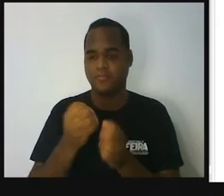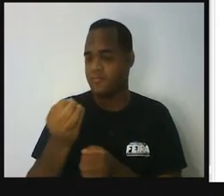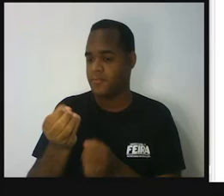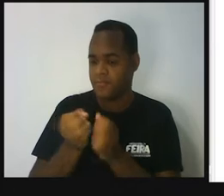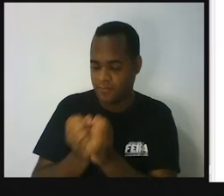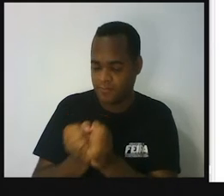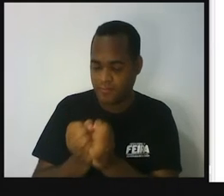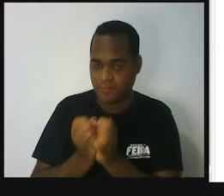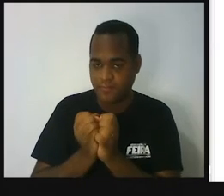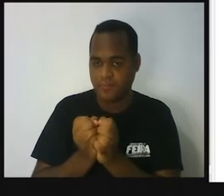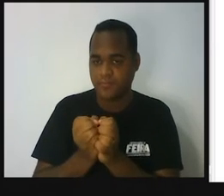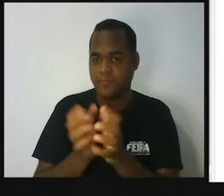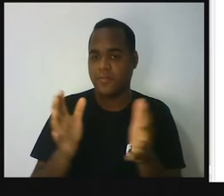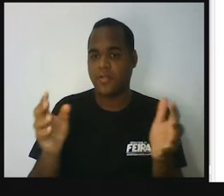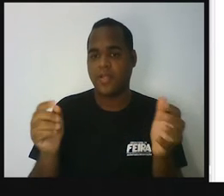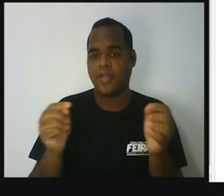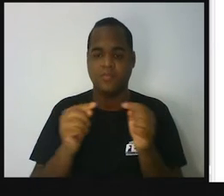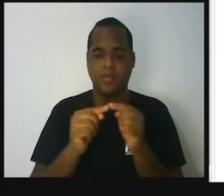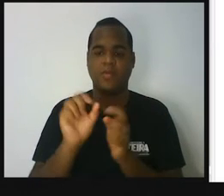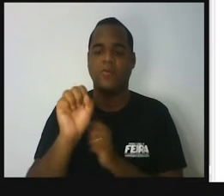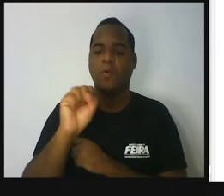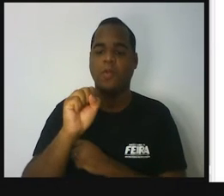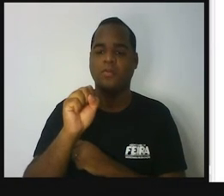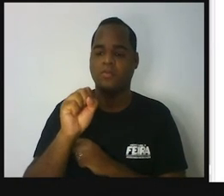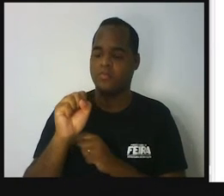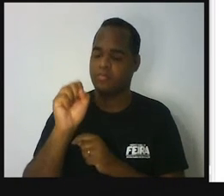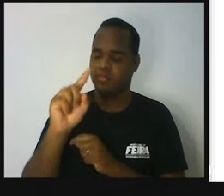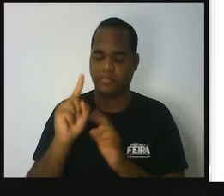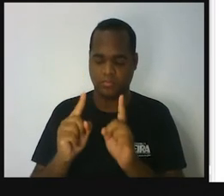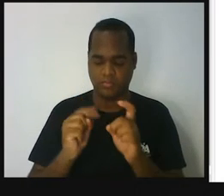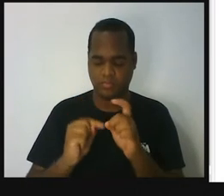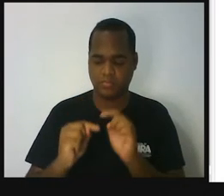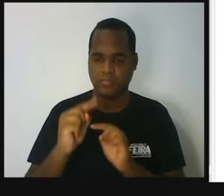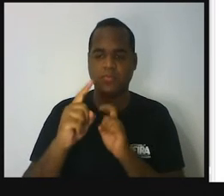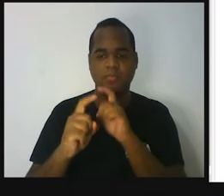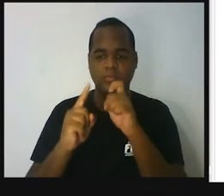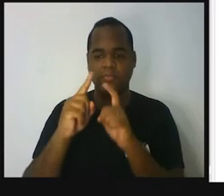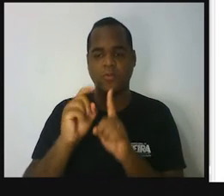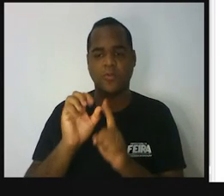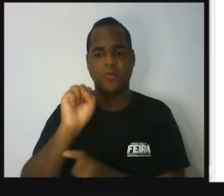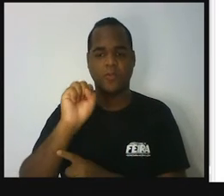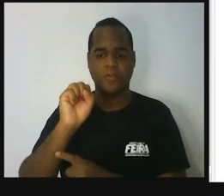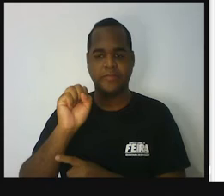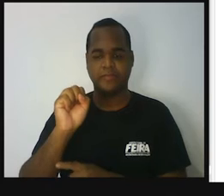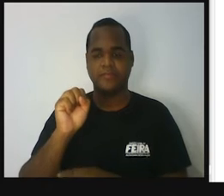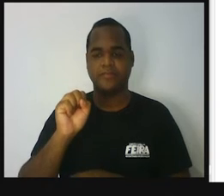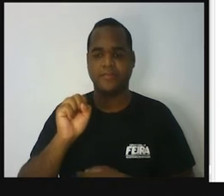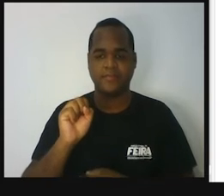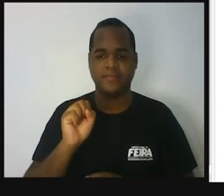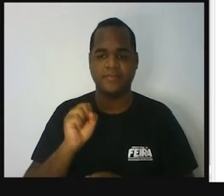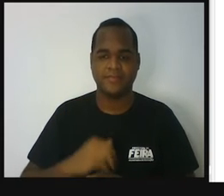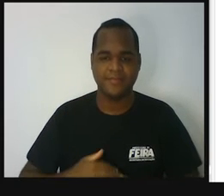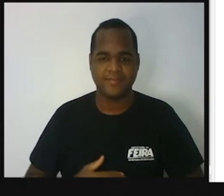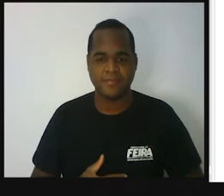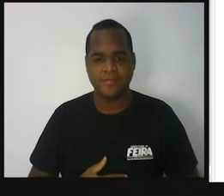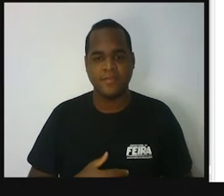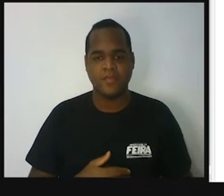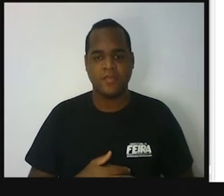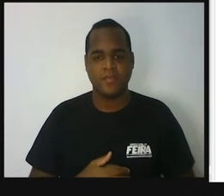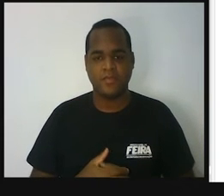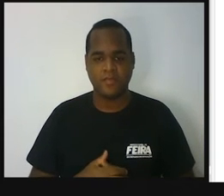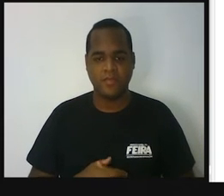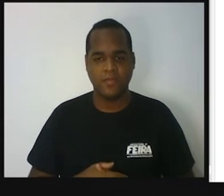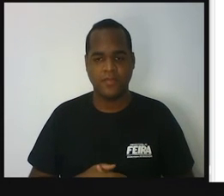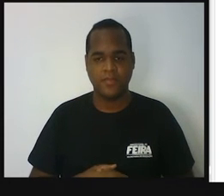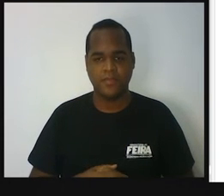lembra um octaedro, octaedro, octa, octa, octa, significa